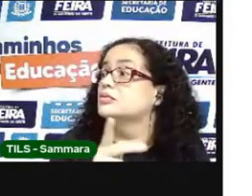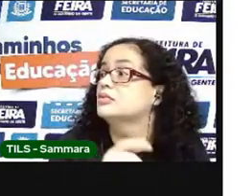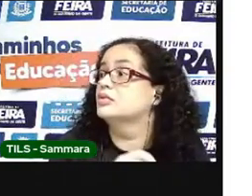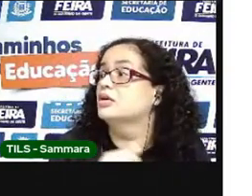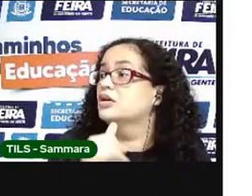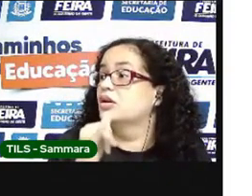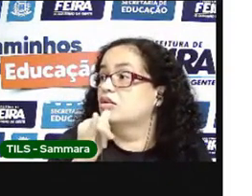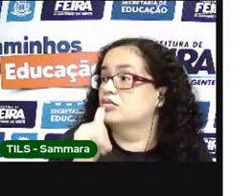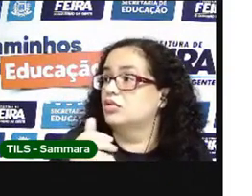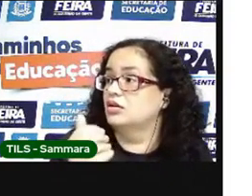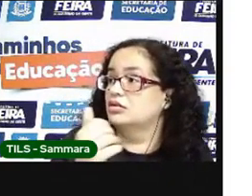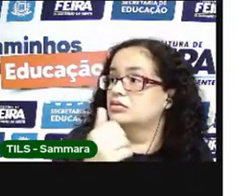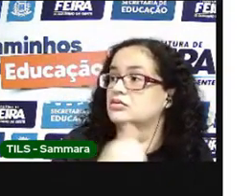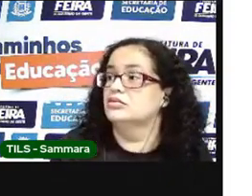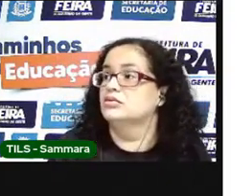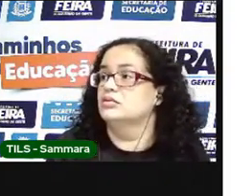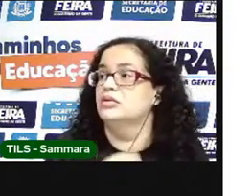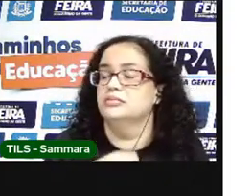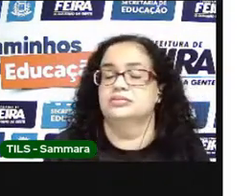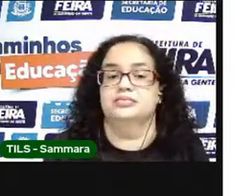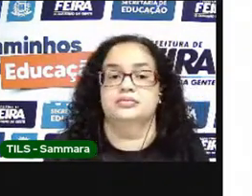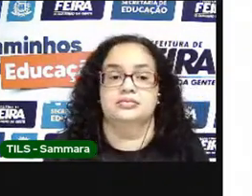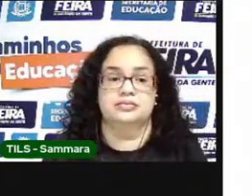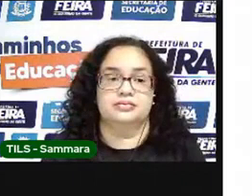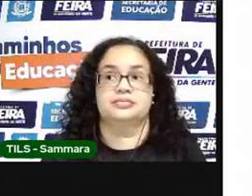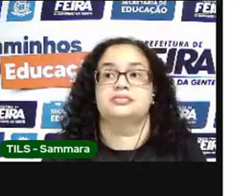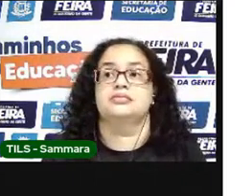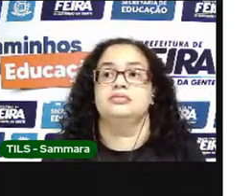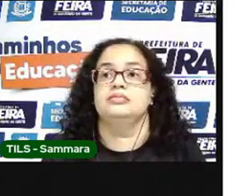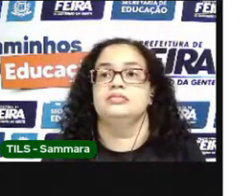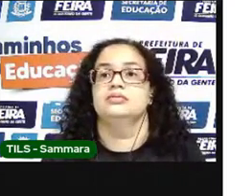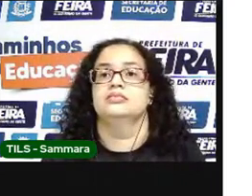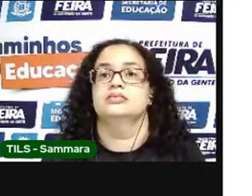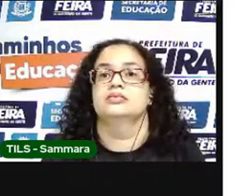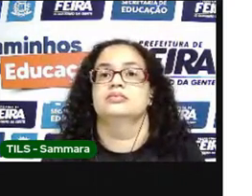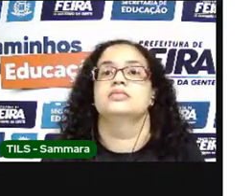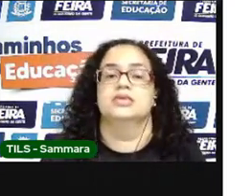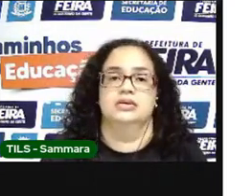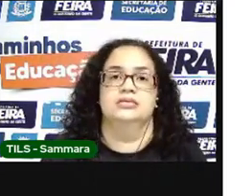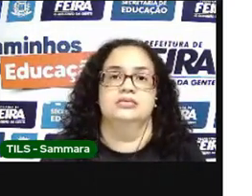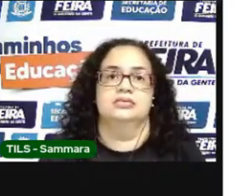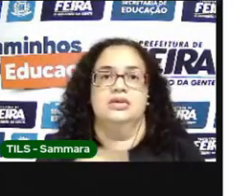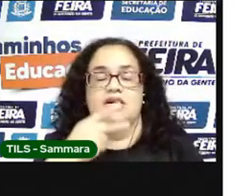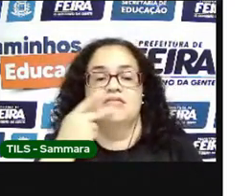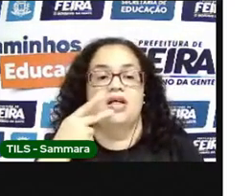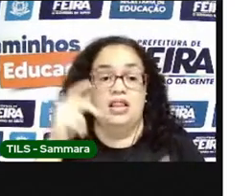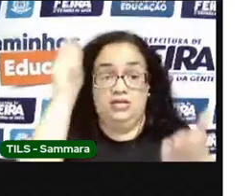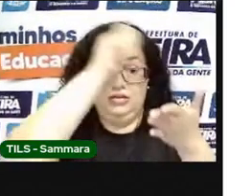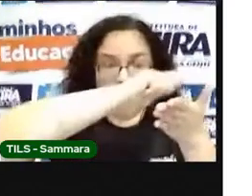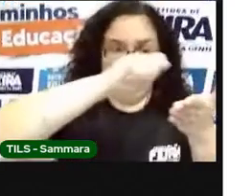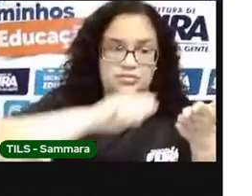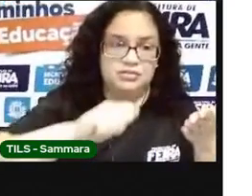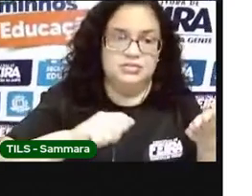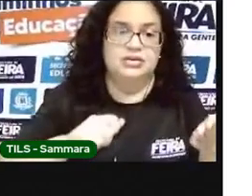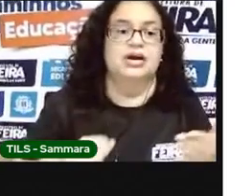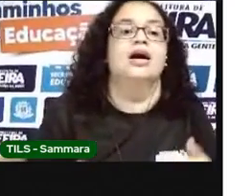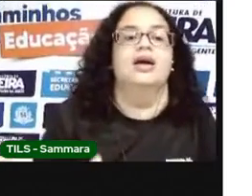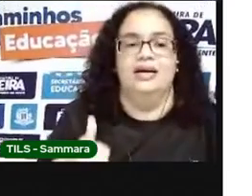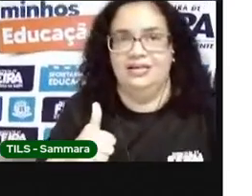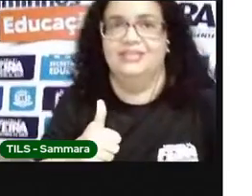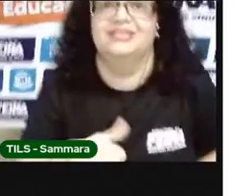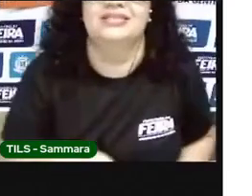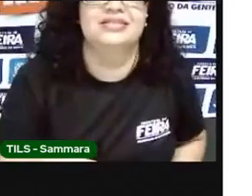falar mais de um tatu bola, como é que a frase deveria ser escrita? Observe.